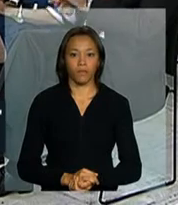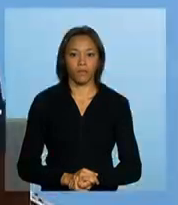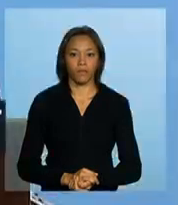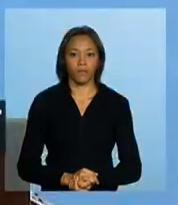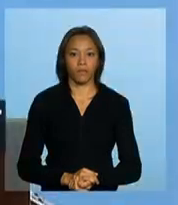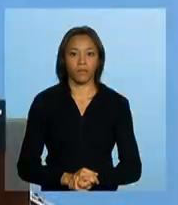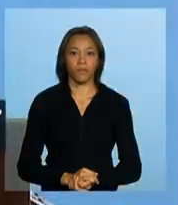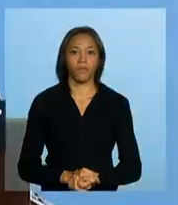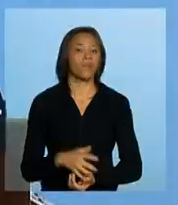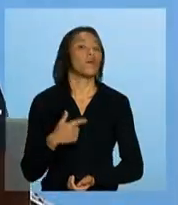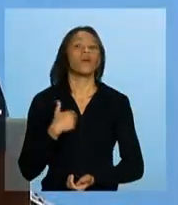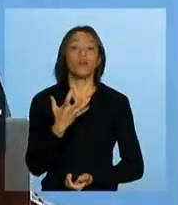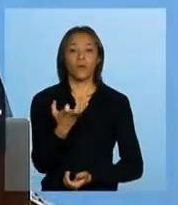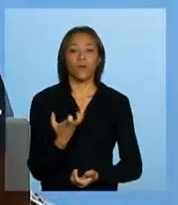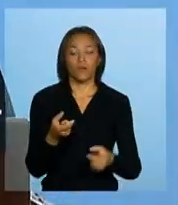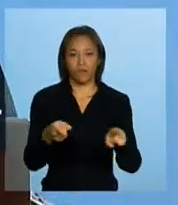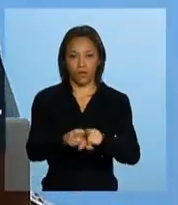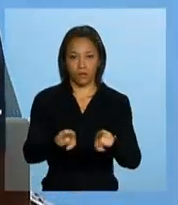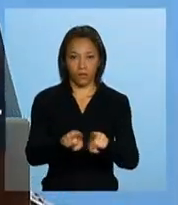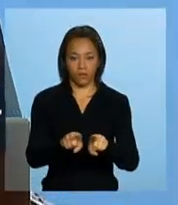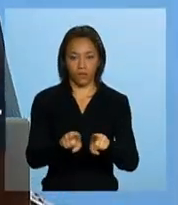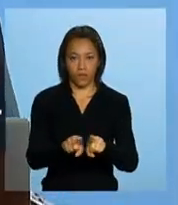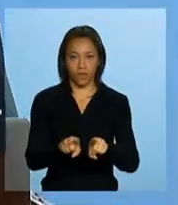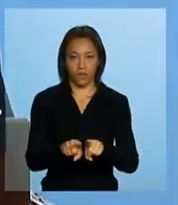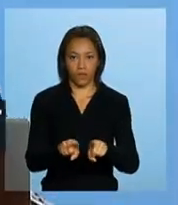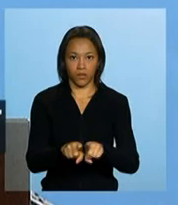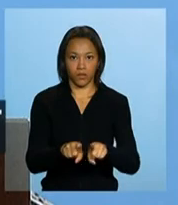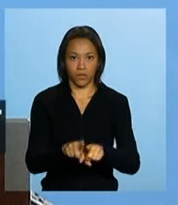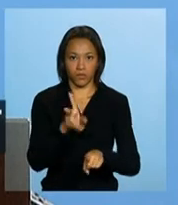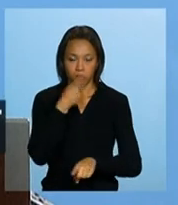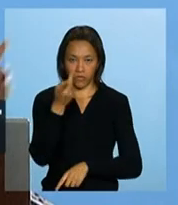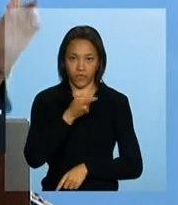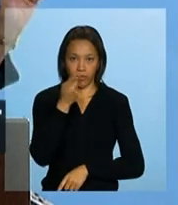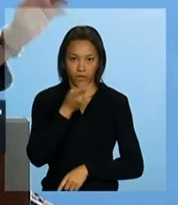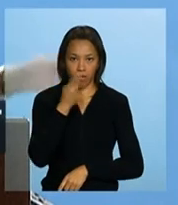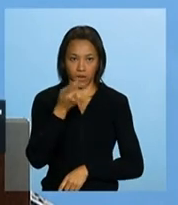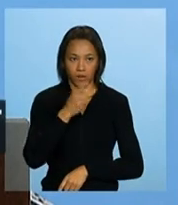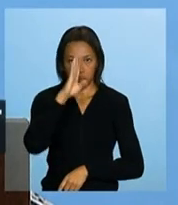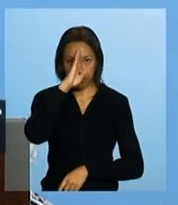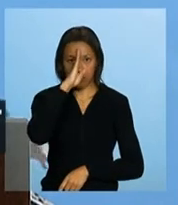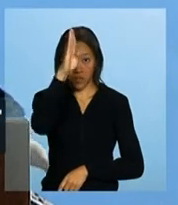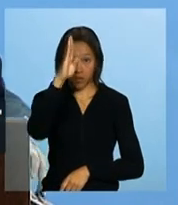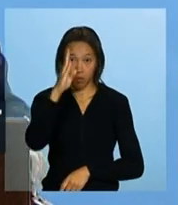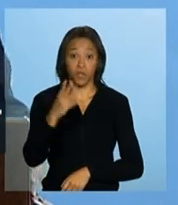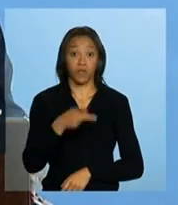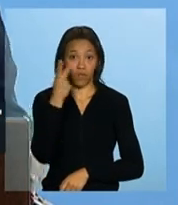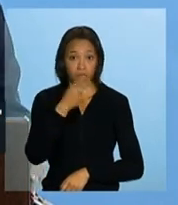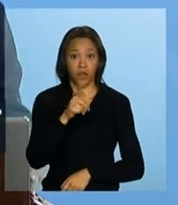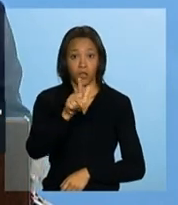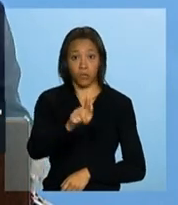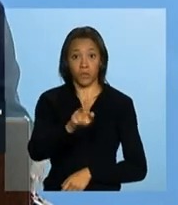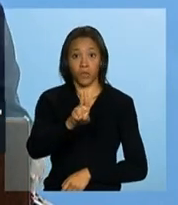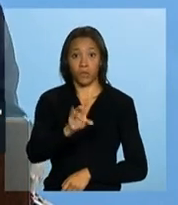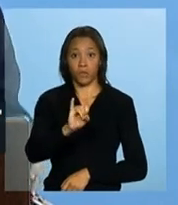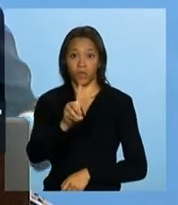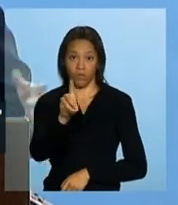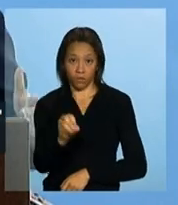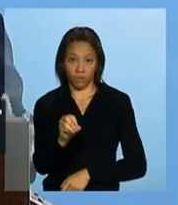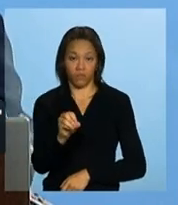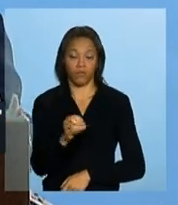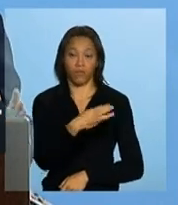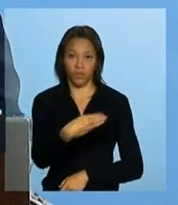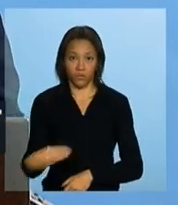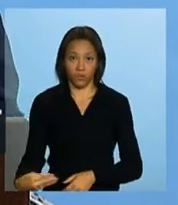Eu queria também destacar o que foi anunciado pelo Guido. É em